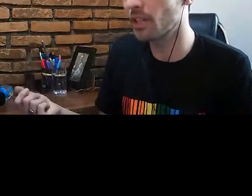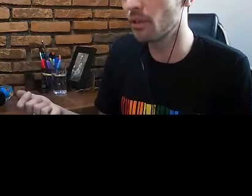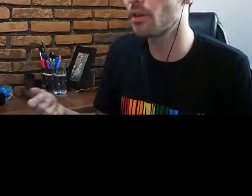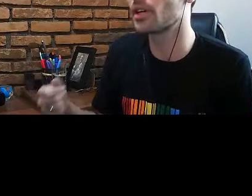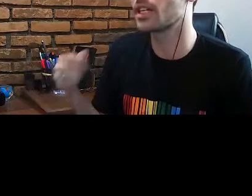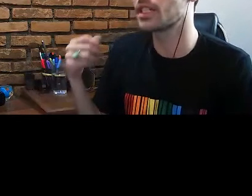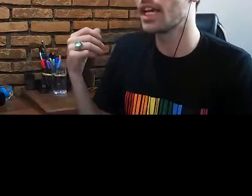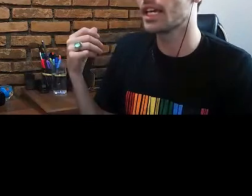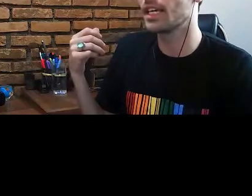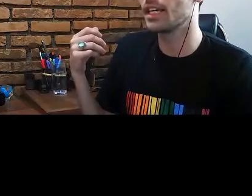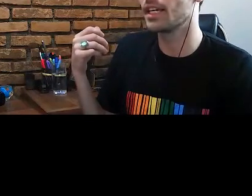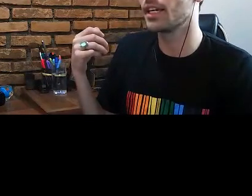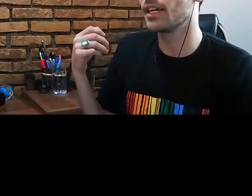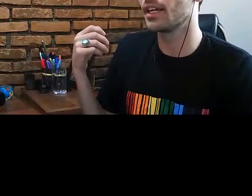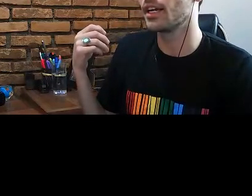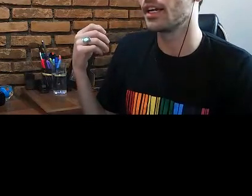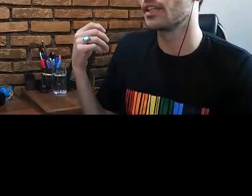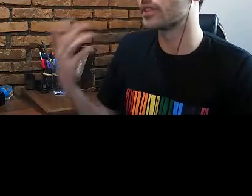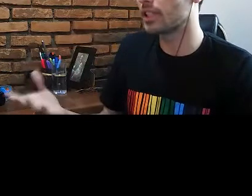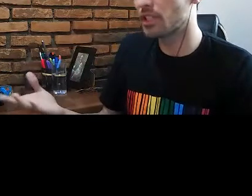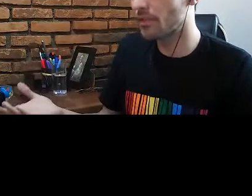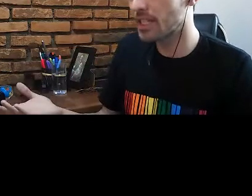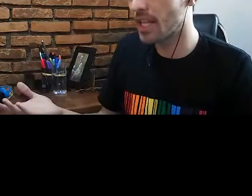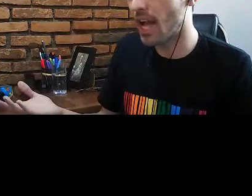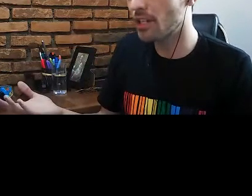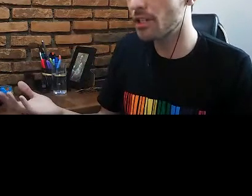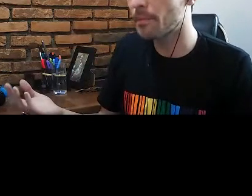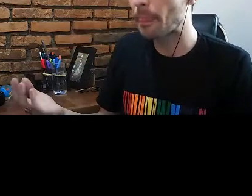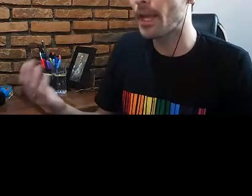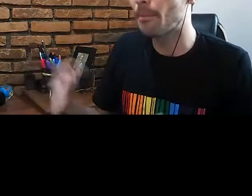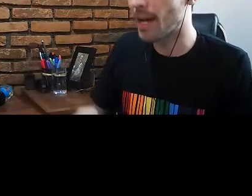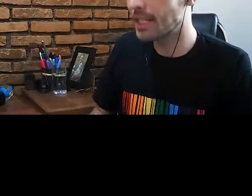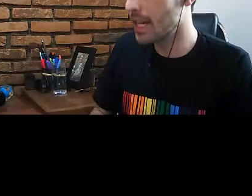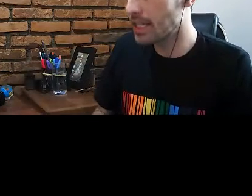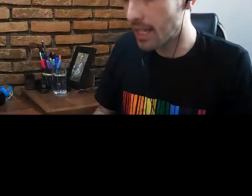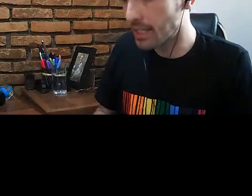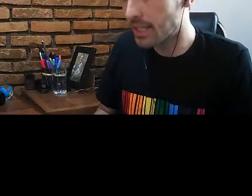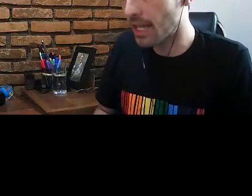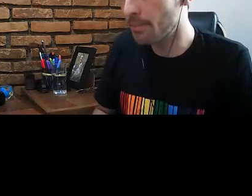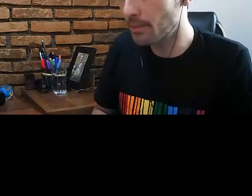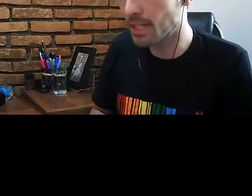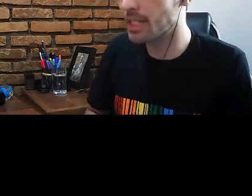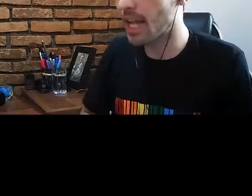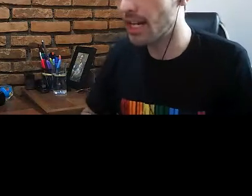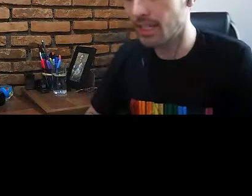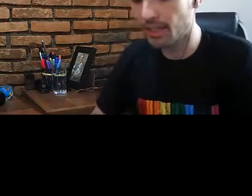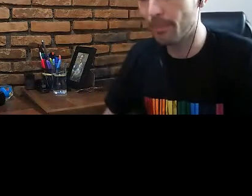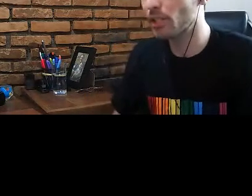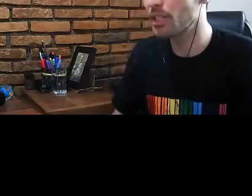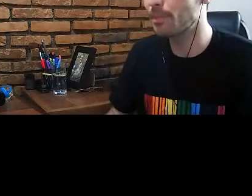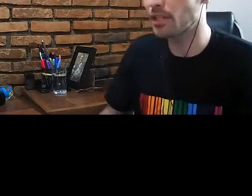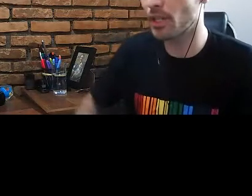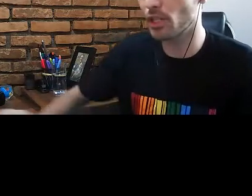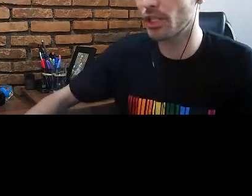mais conservadoras, que não tem tanta diversidade, mas que mesmo essas áreas têm